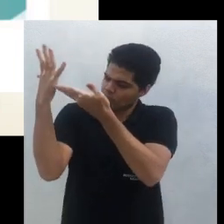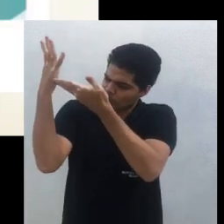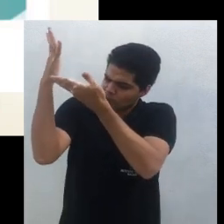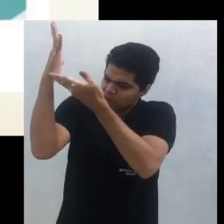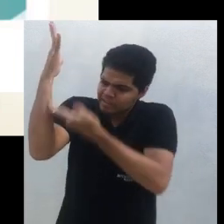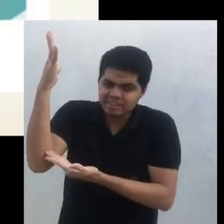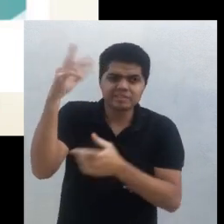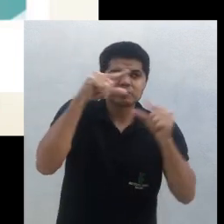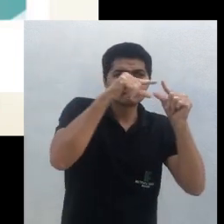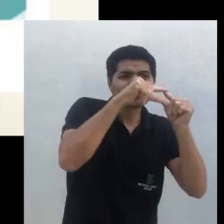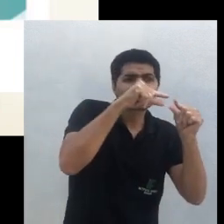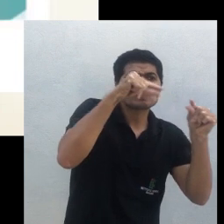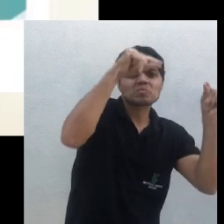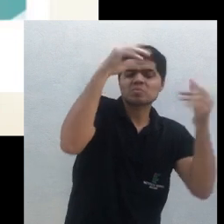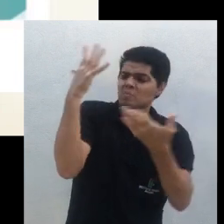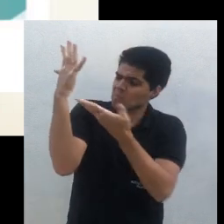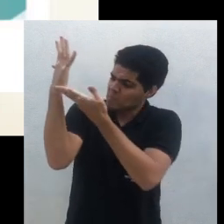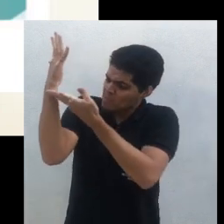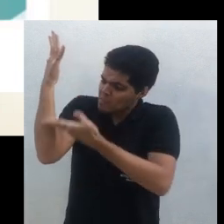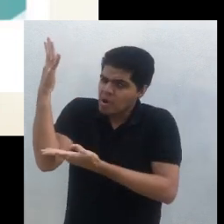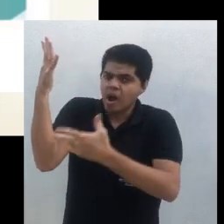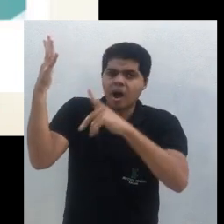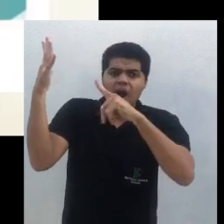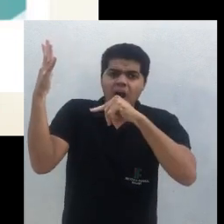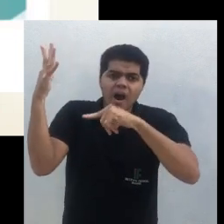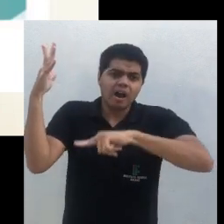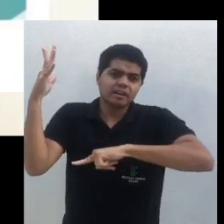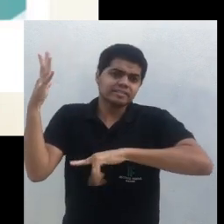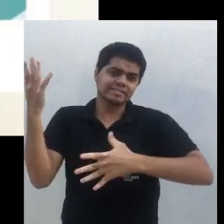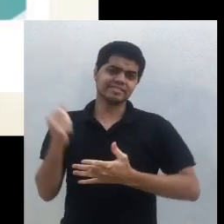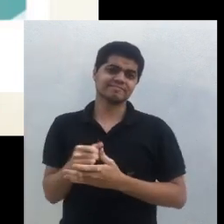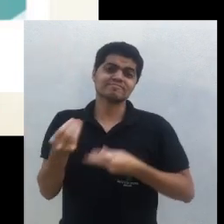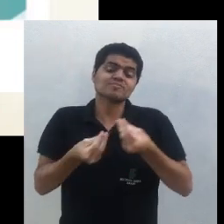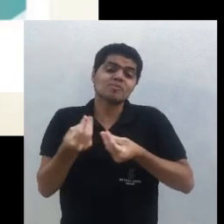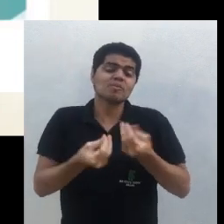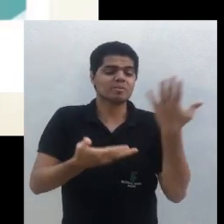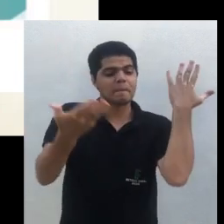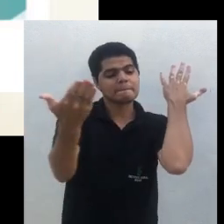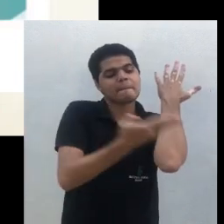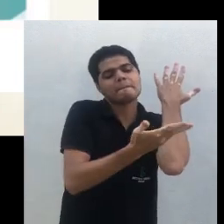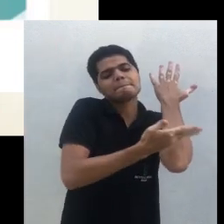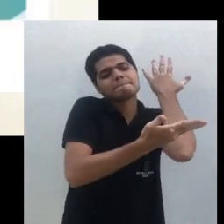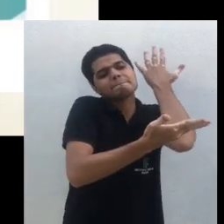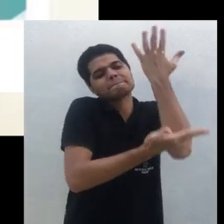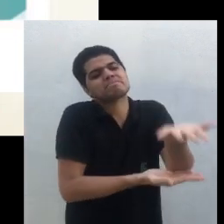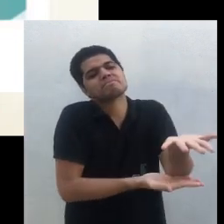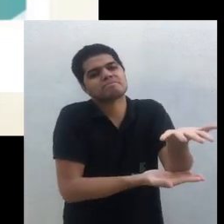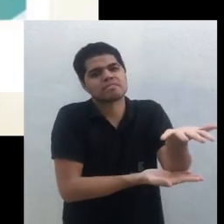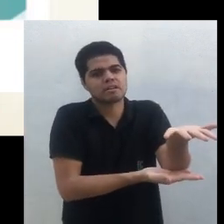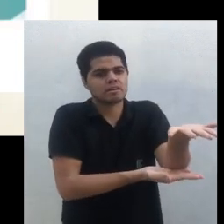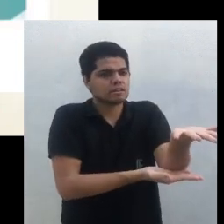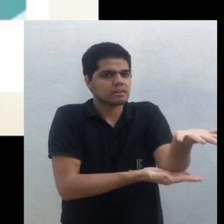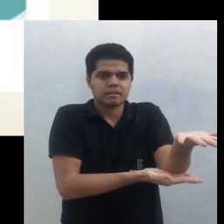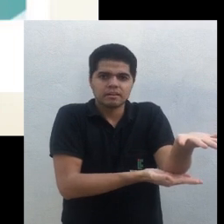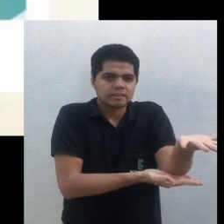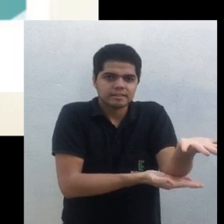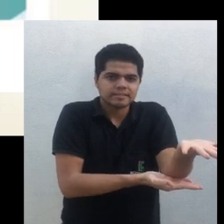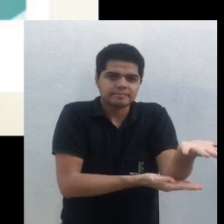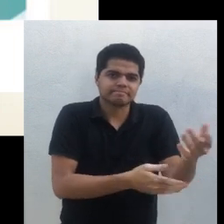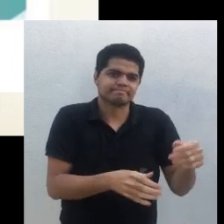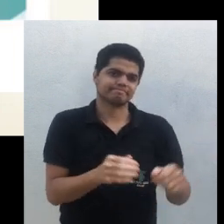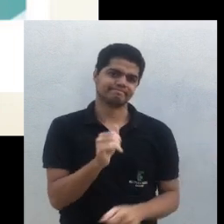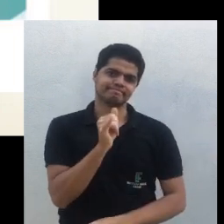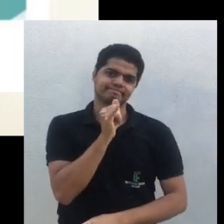na hora que você corta e que ela seca ela fica com muito espaço vazio dentro com isso ela fica mais mole para ser atacada por